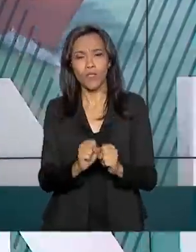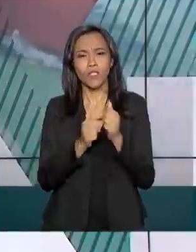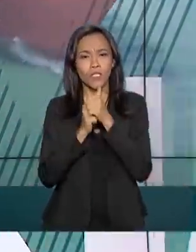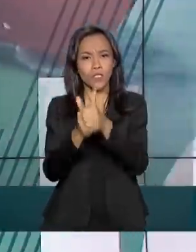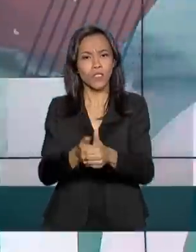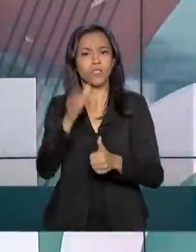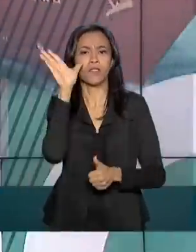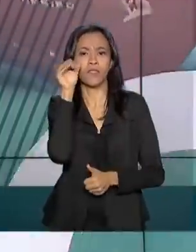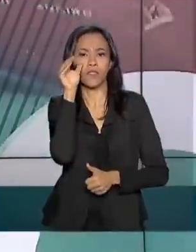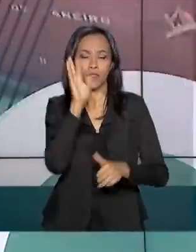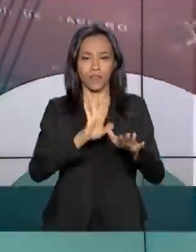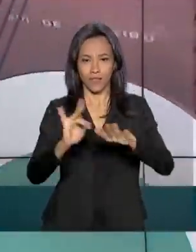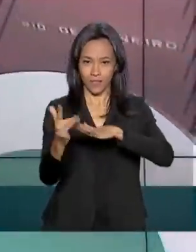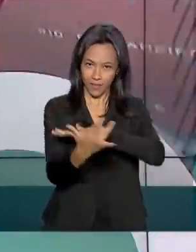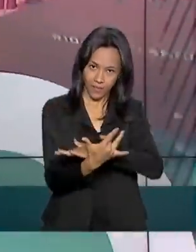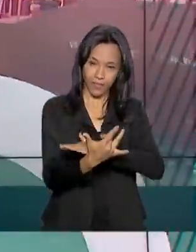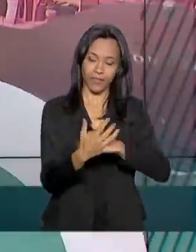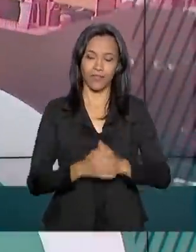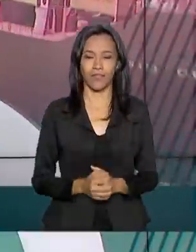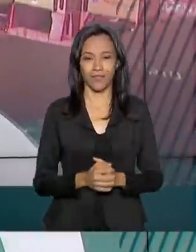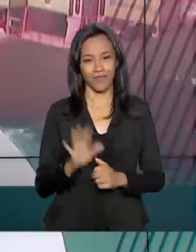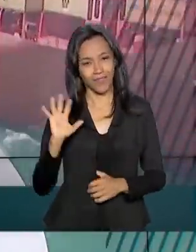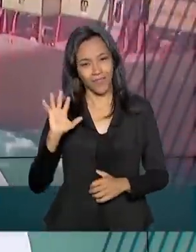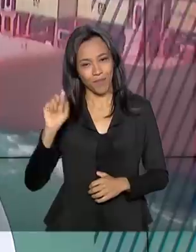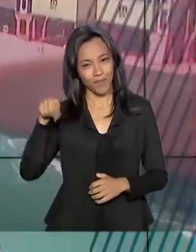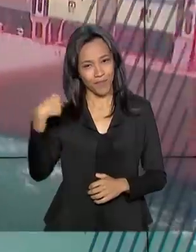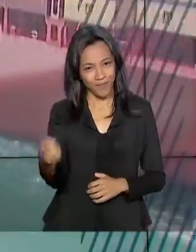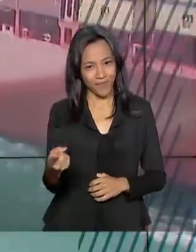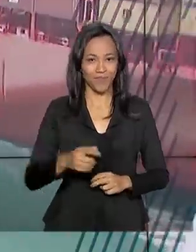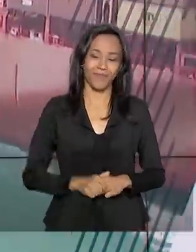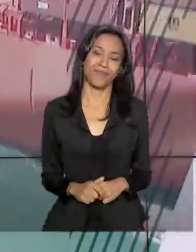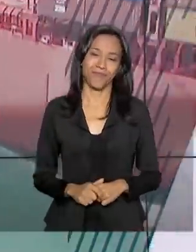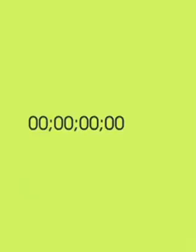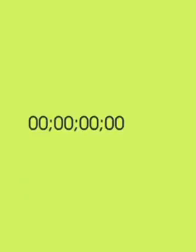acompanhar também pelas redes sociais. Até a próxima edição.